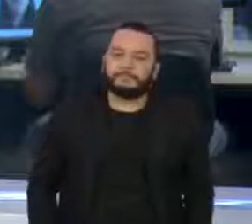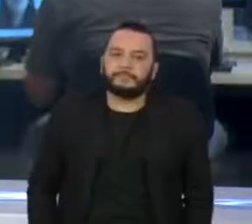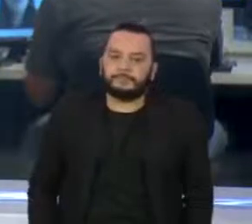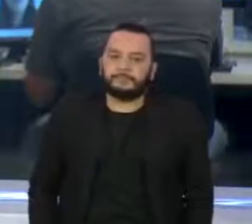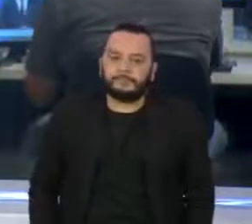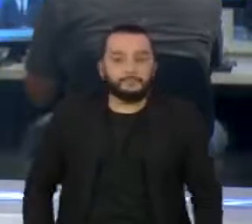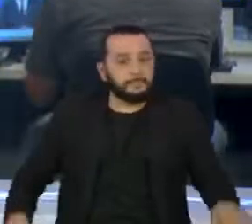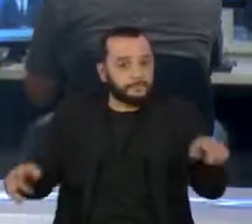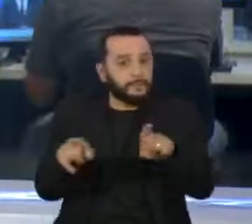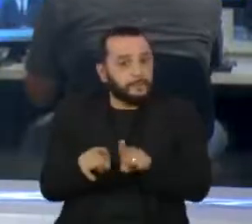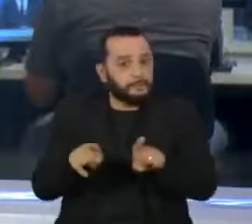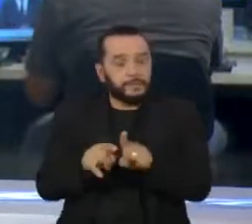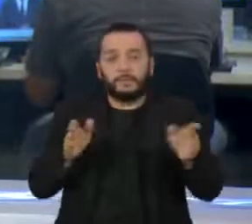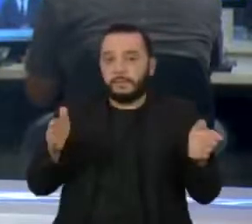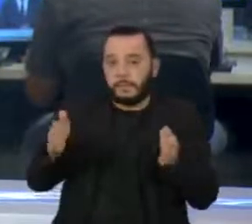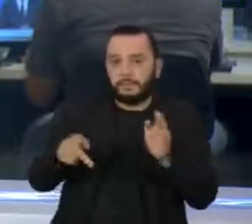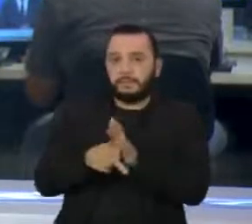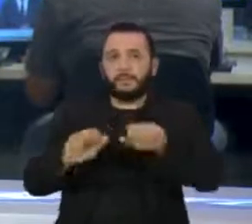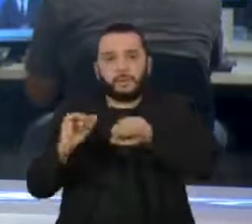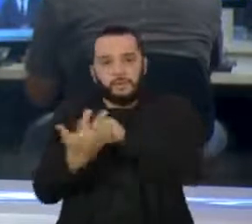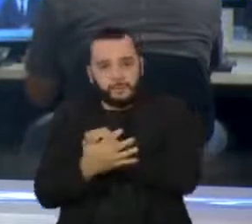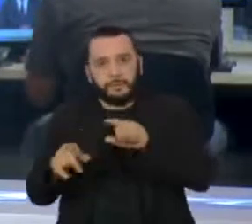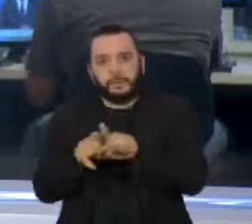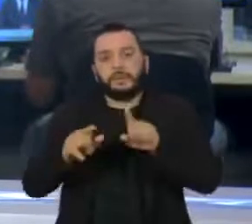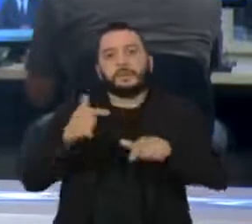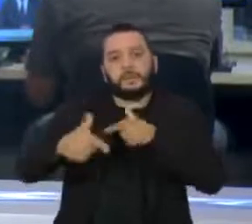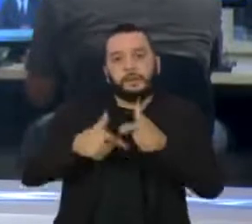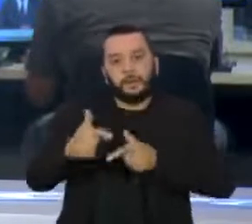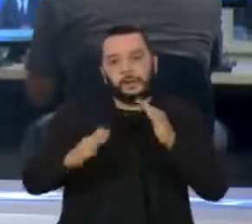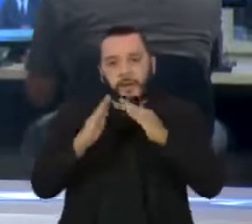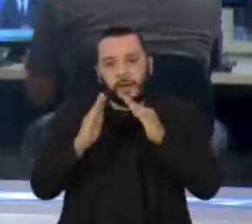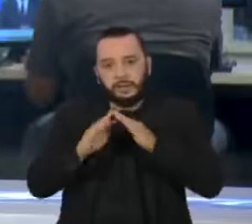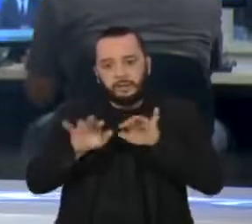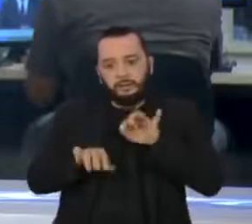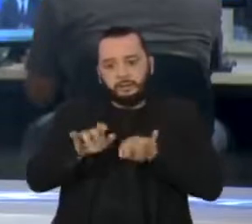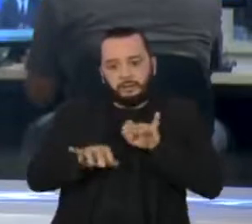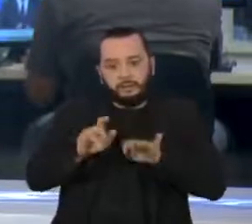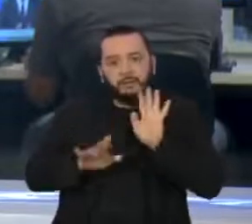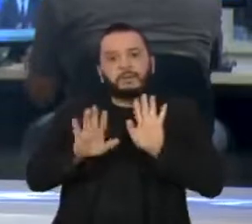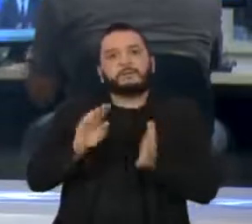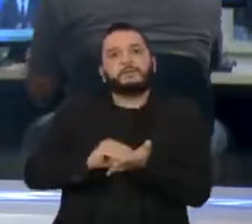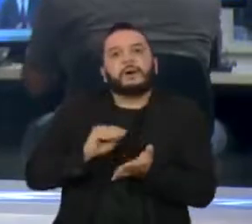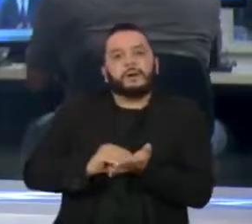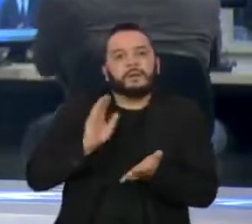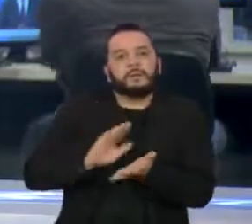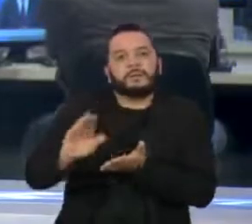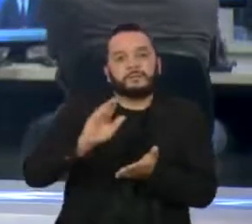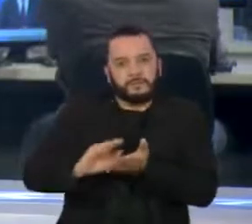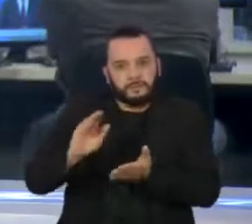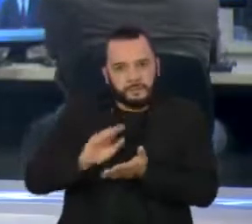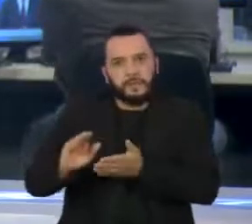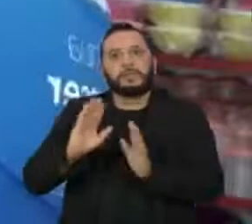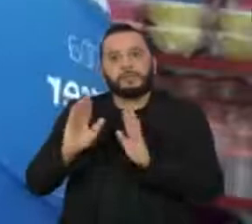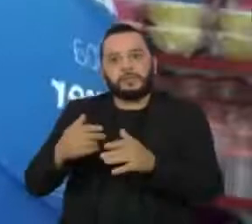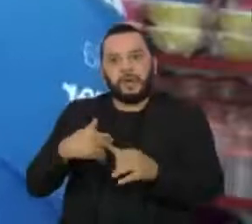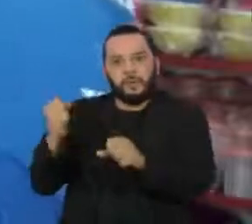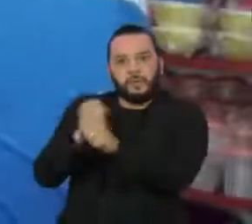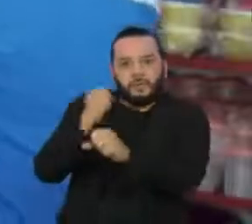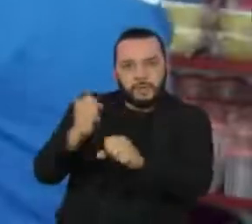Em tempos de pandemia e home office, fica cada vez mais evidente a falta de investimento em infraestrutura no país.